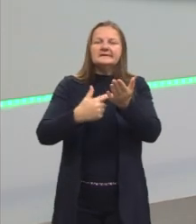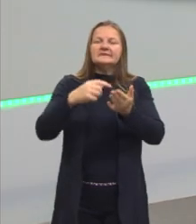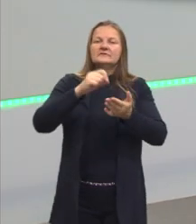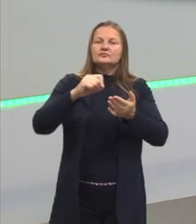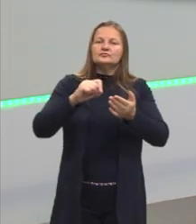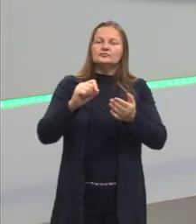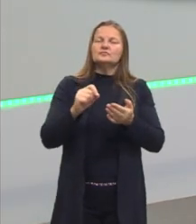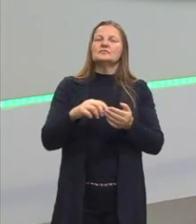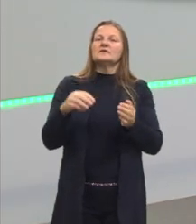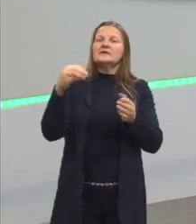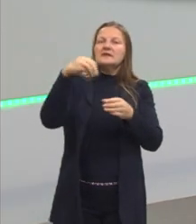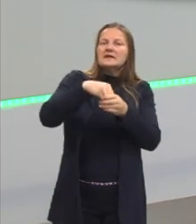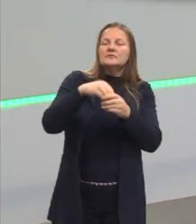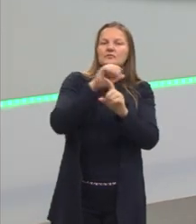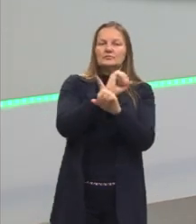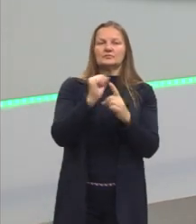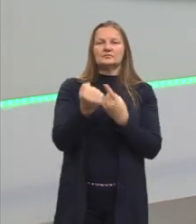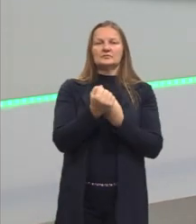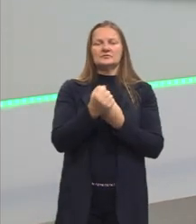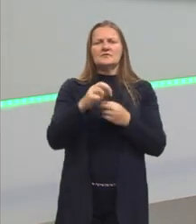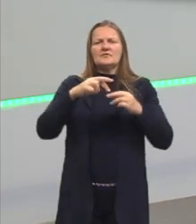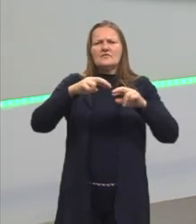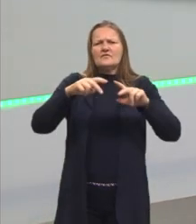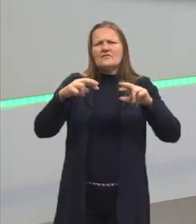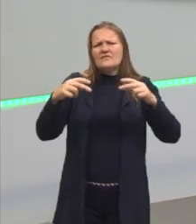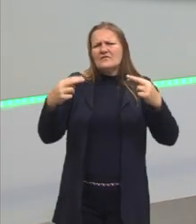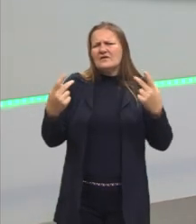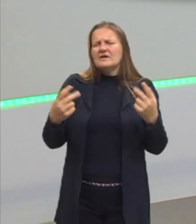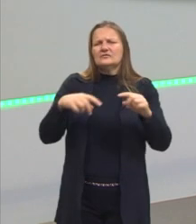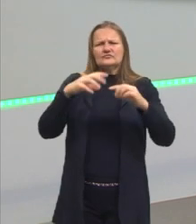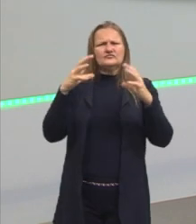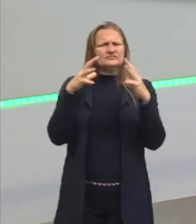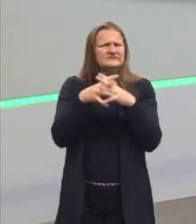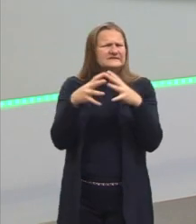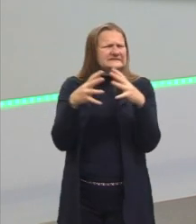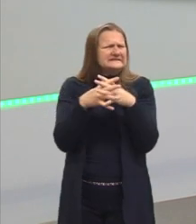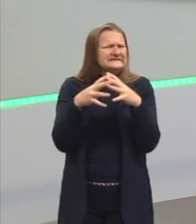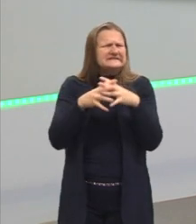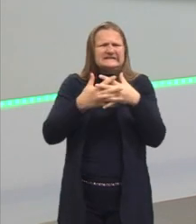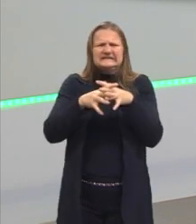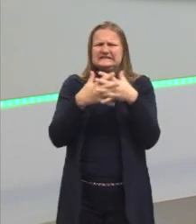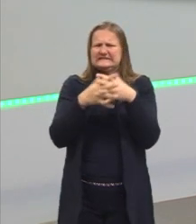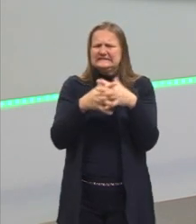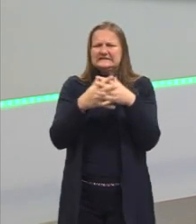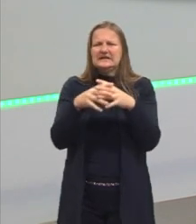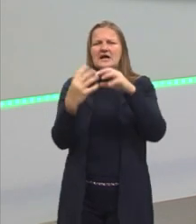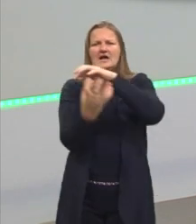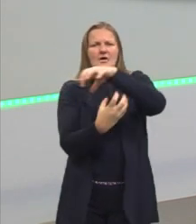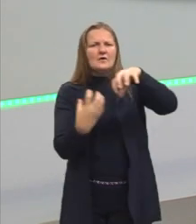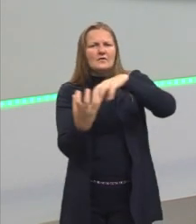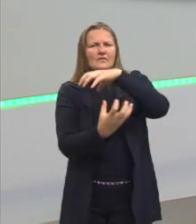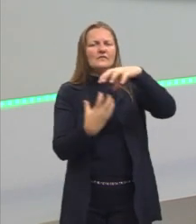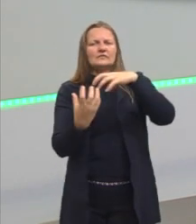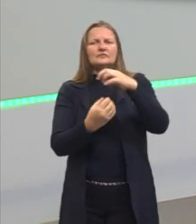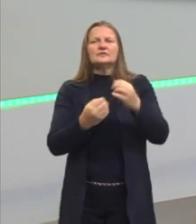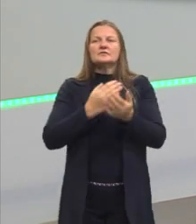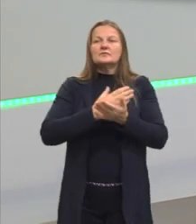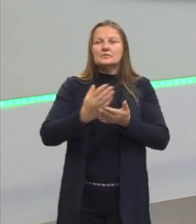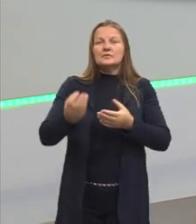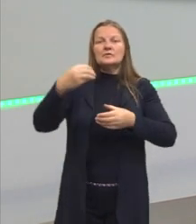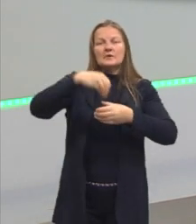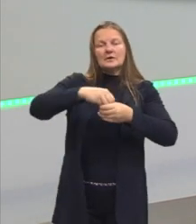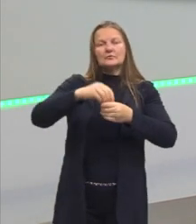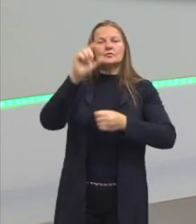desencadear nessa sociedade, vários conflitos, né, que a gente viu ali naquelas revoluções. Então, isso